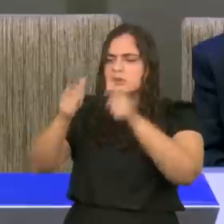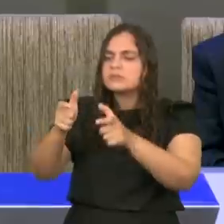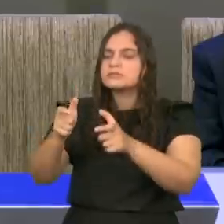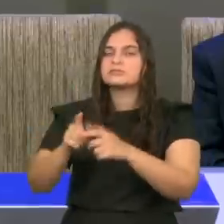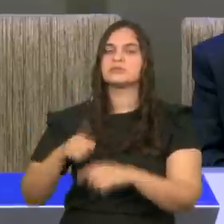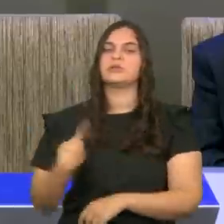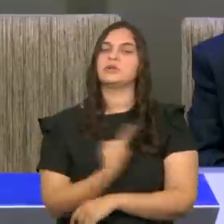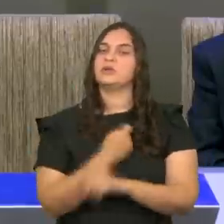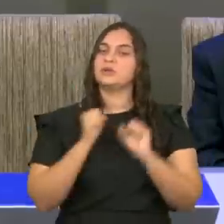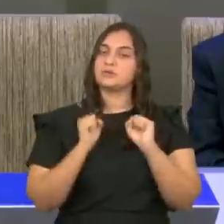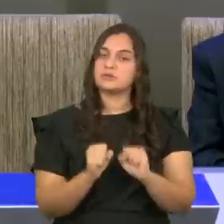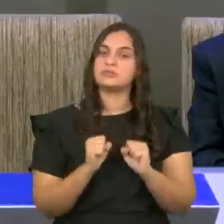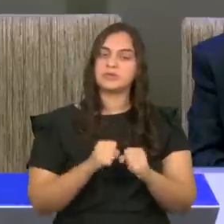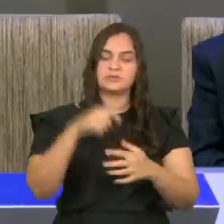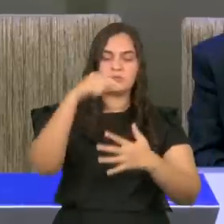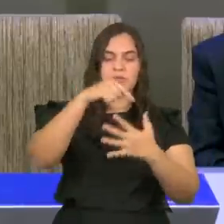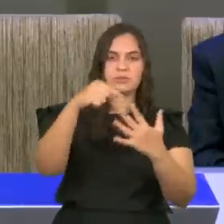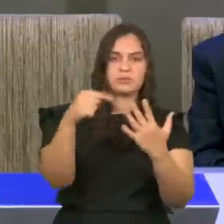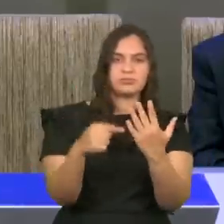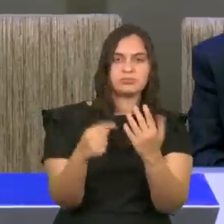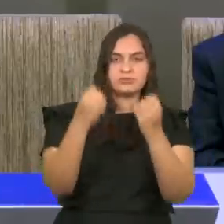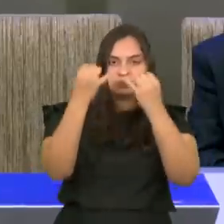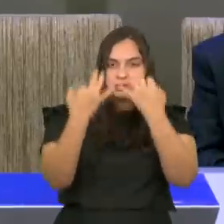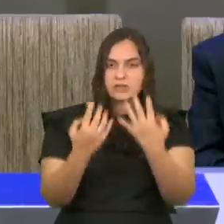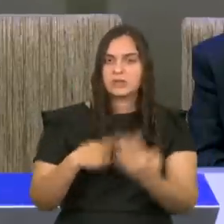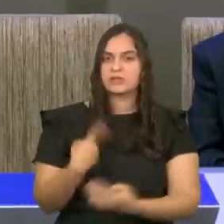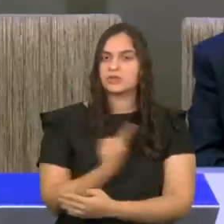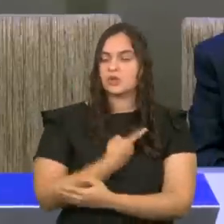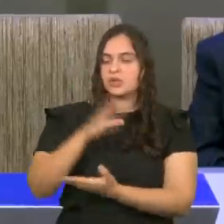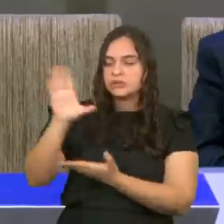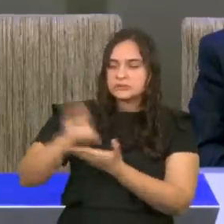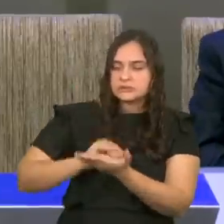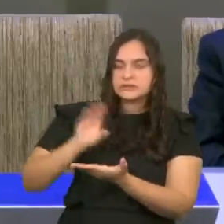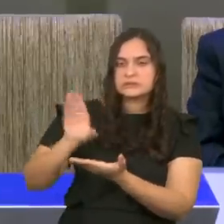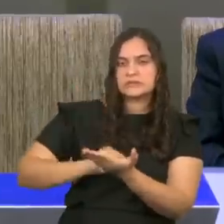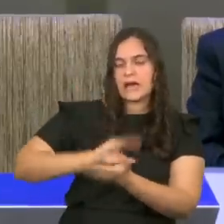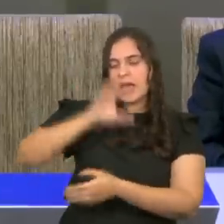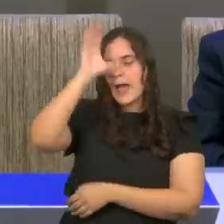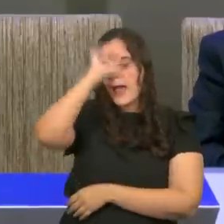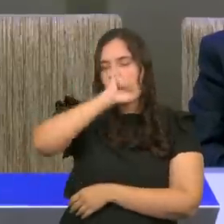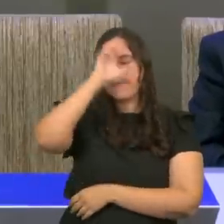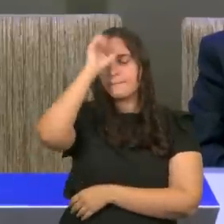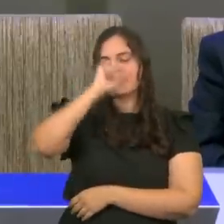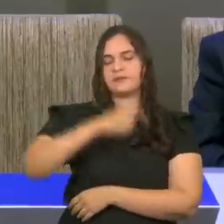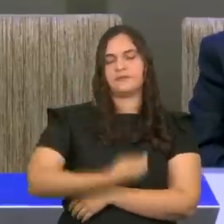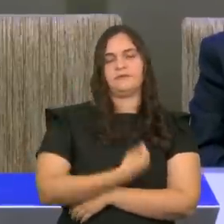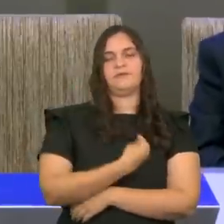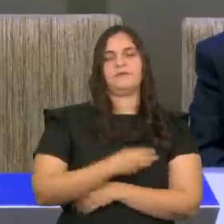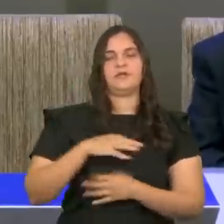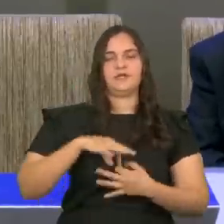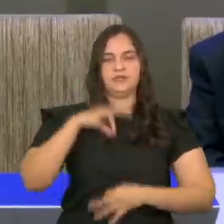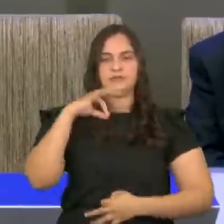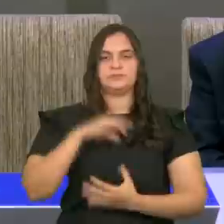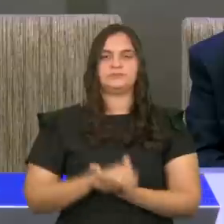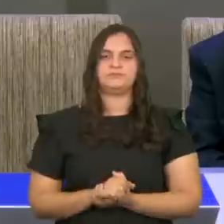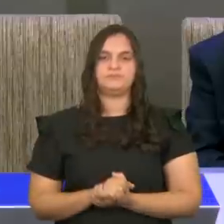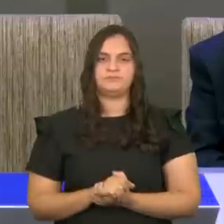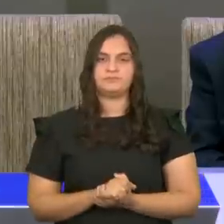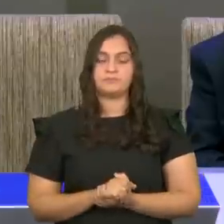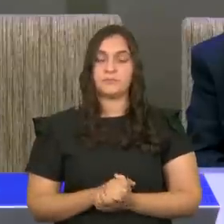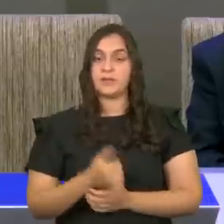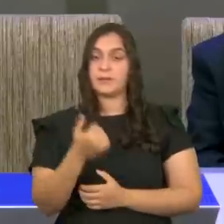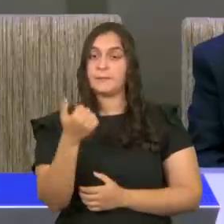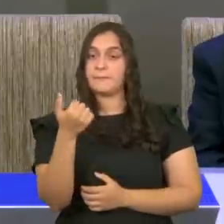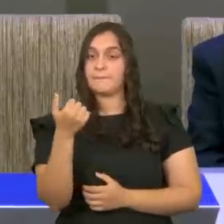podemos trazer como lição, para a nossa vida espiritual. Principalmente no seu cultivo, e no seu